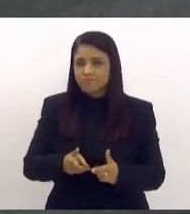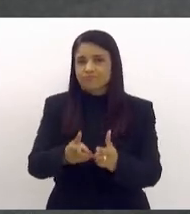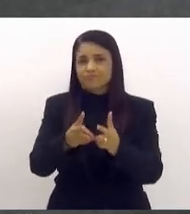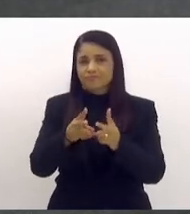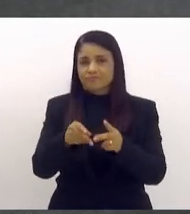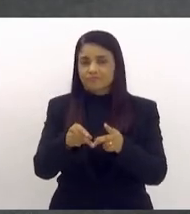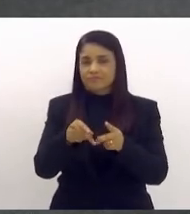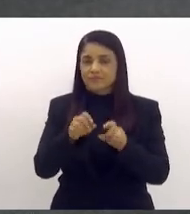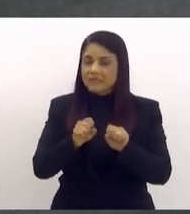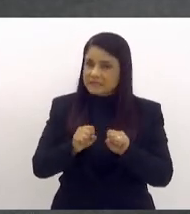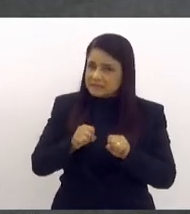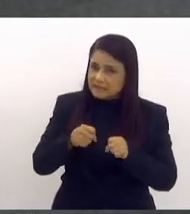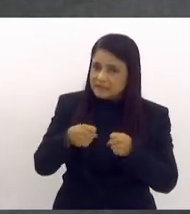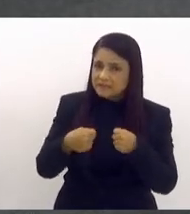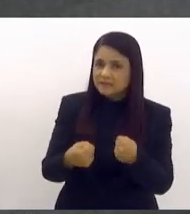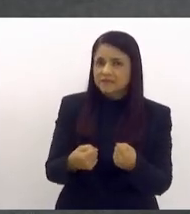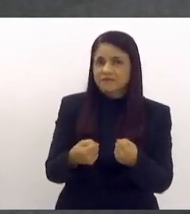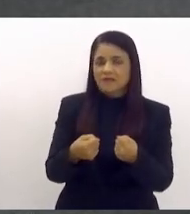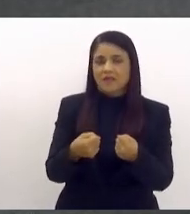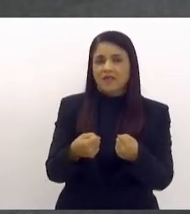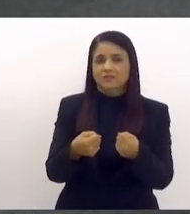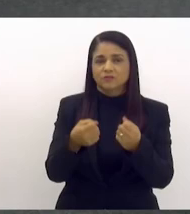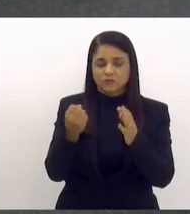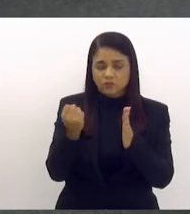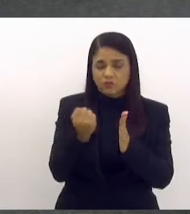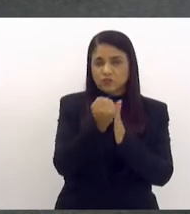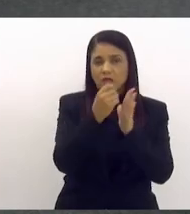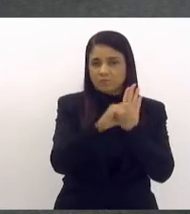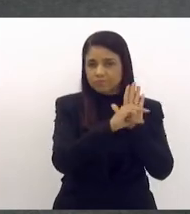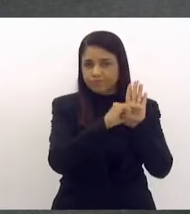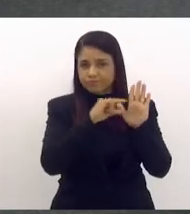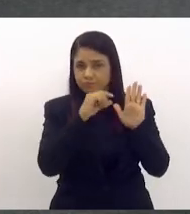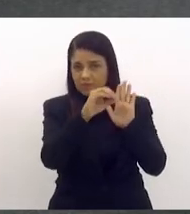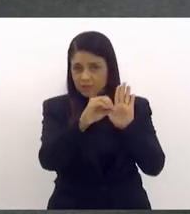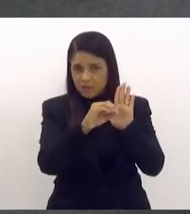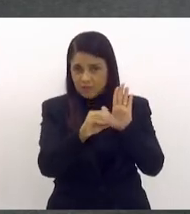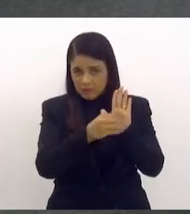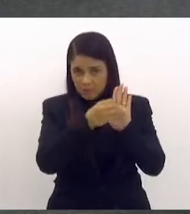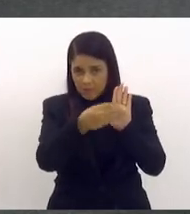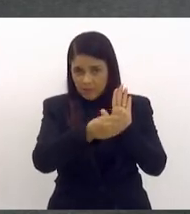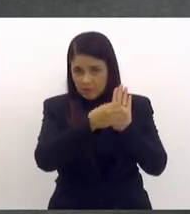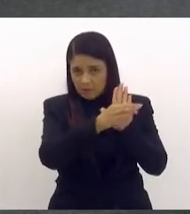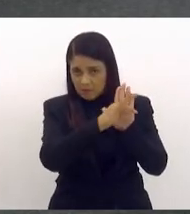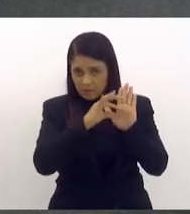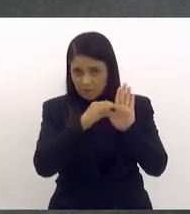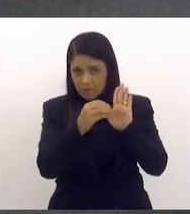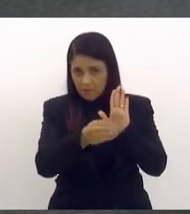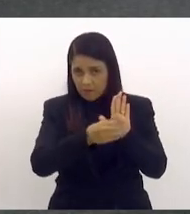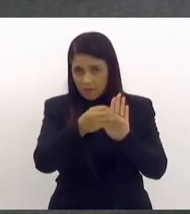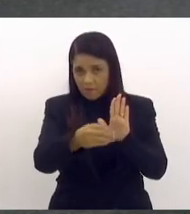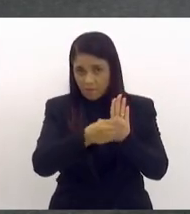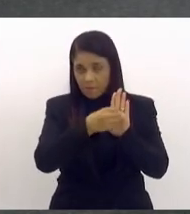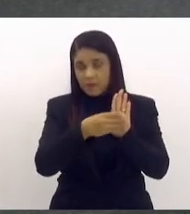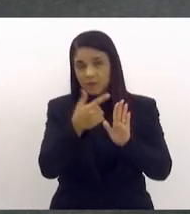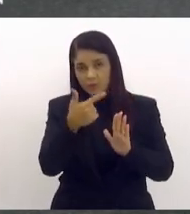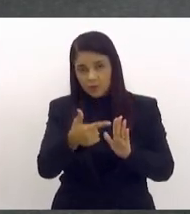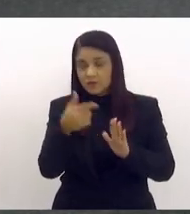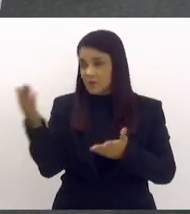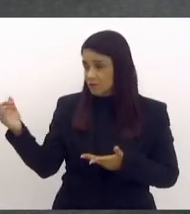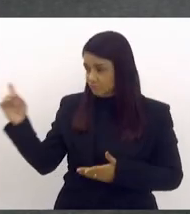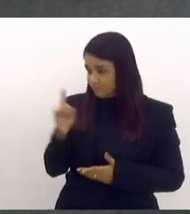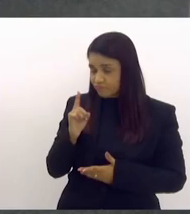Então, o pessoal defende esse destaque em emenda 2. Eu estava até aqui aguardando, chegou o deputado Luiz Paulo, que é da CCJ.